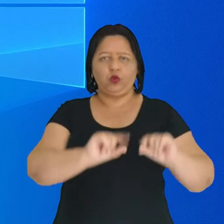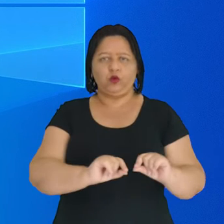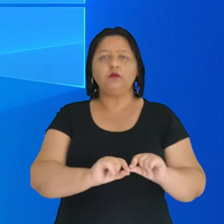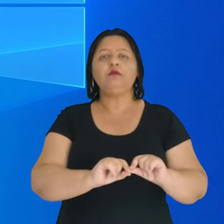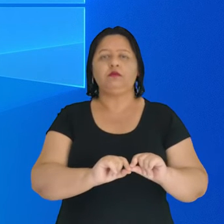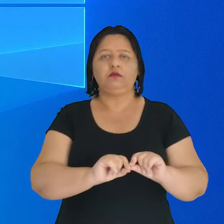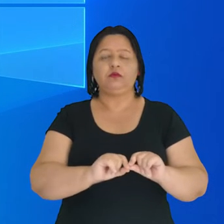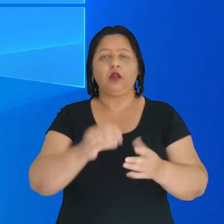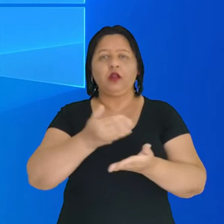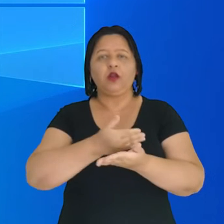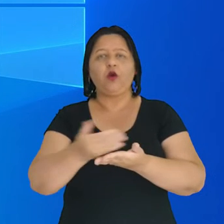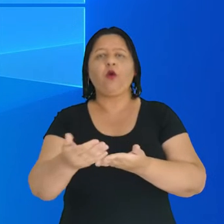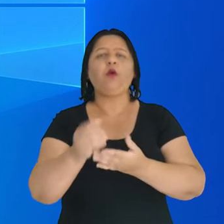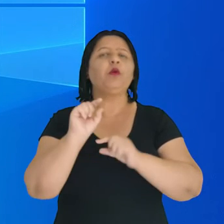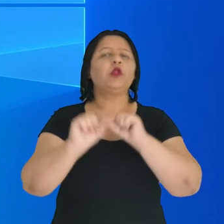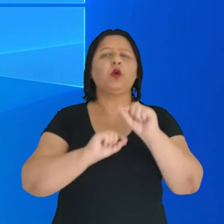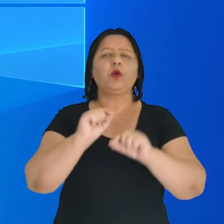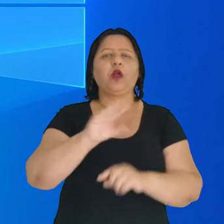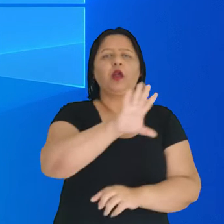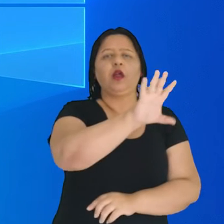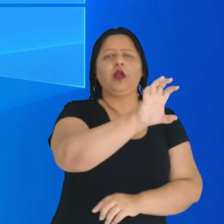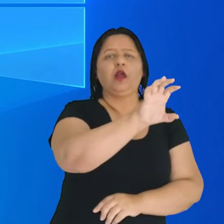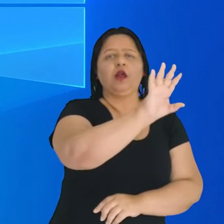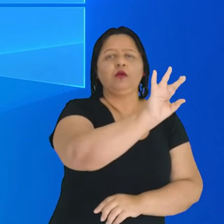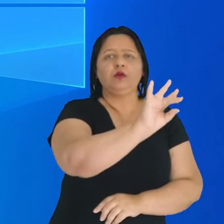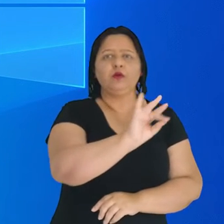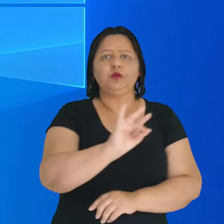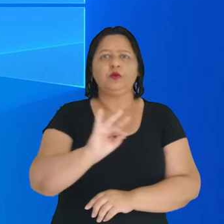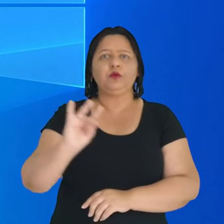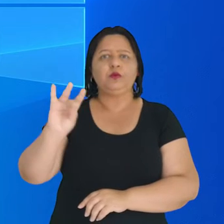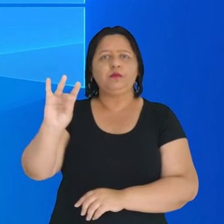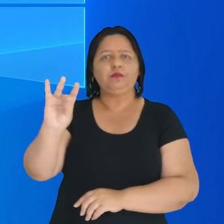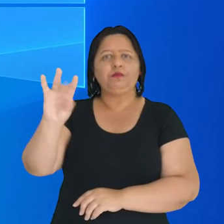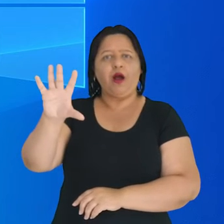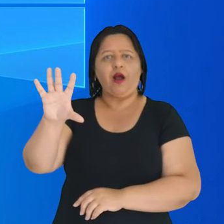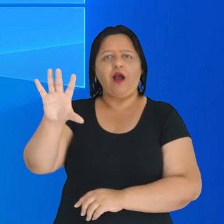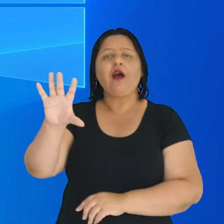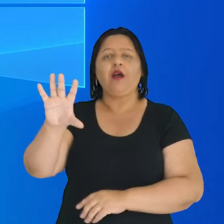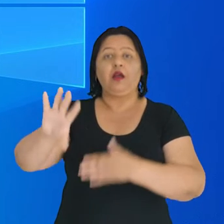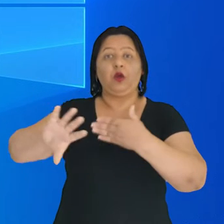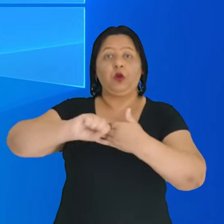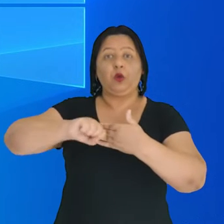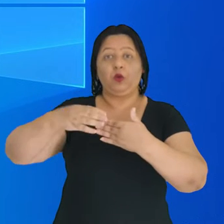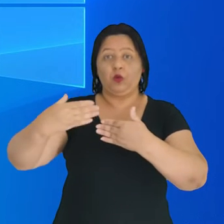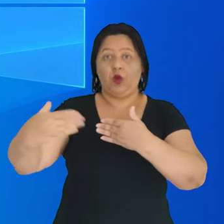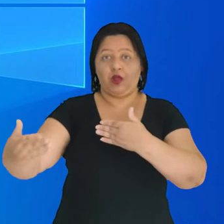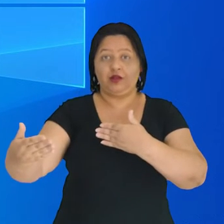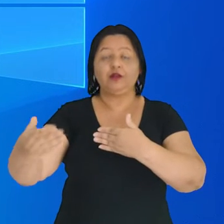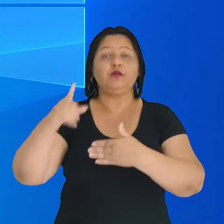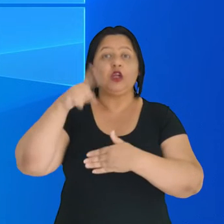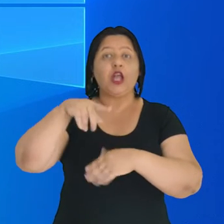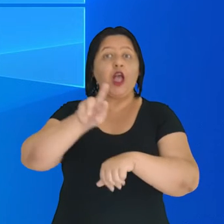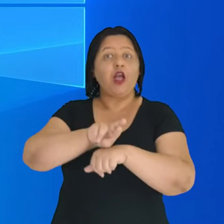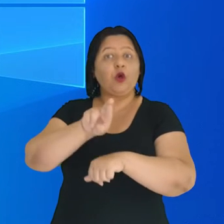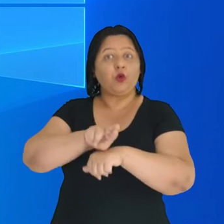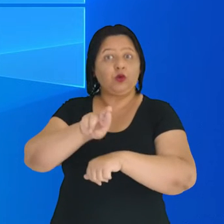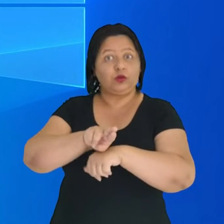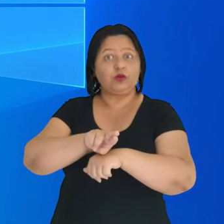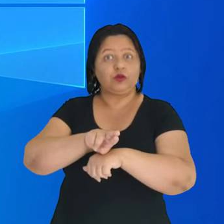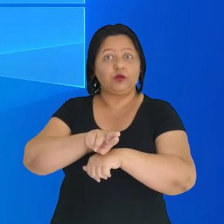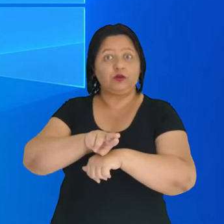e arrastei um arquivo, que seria um recurso, aqui